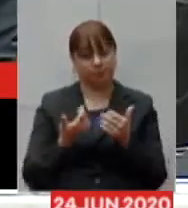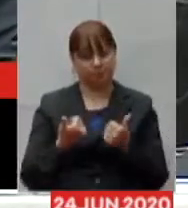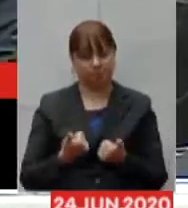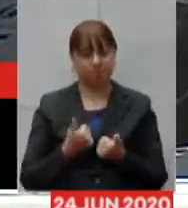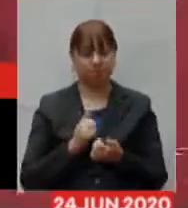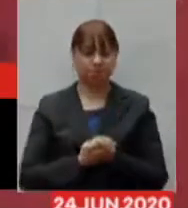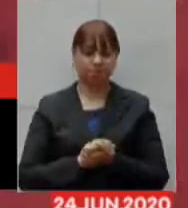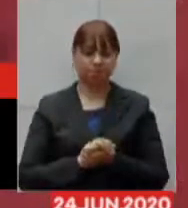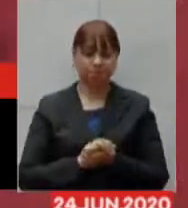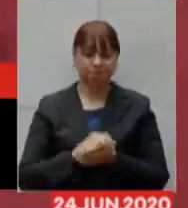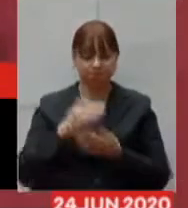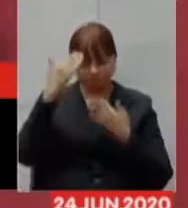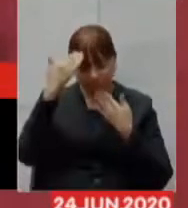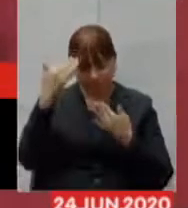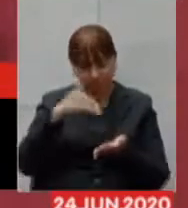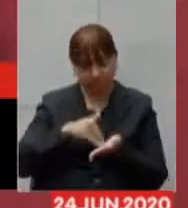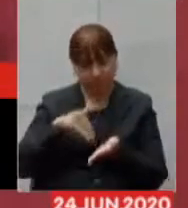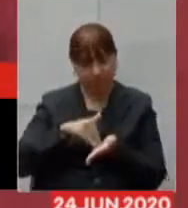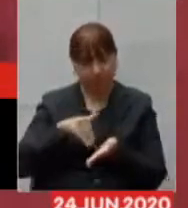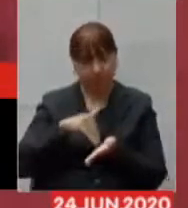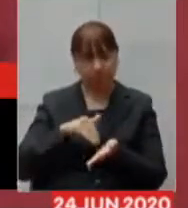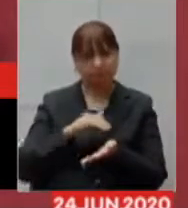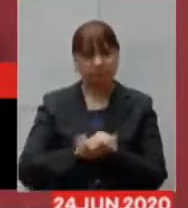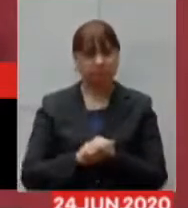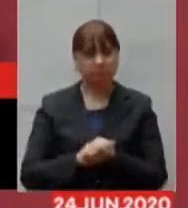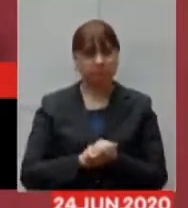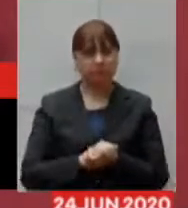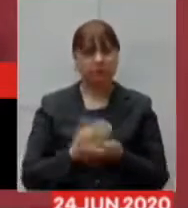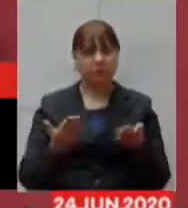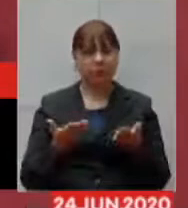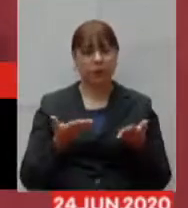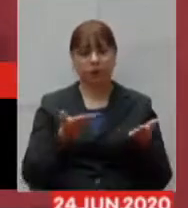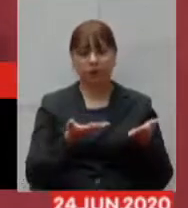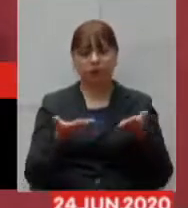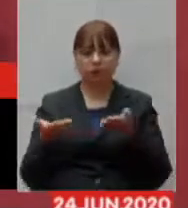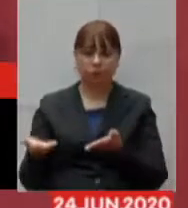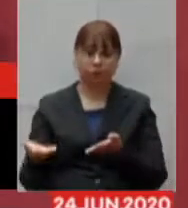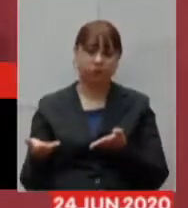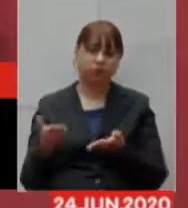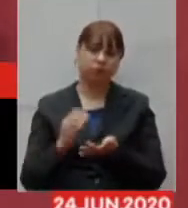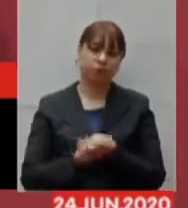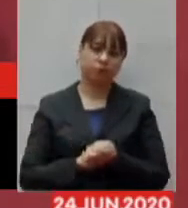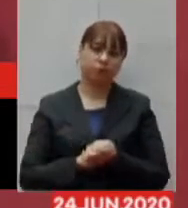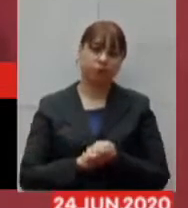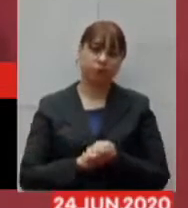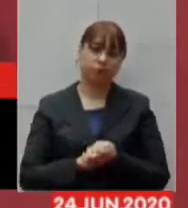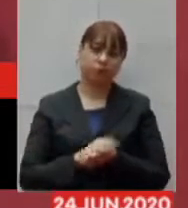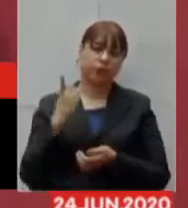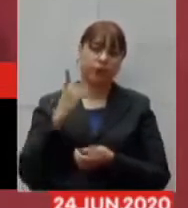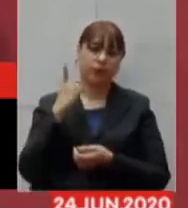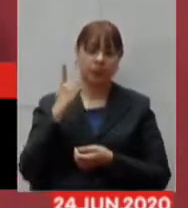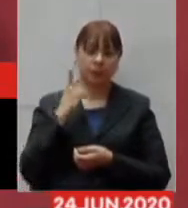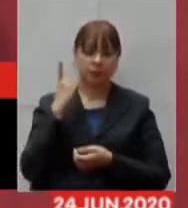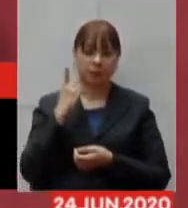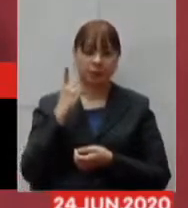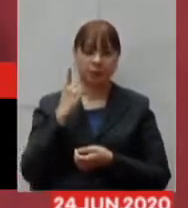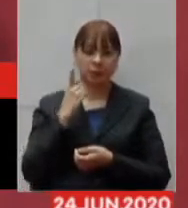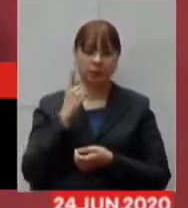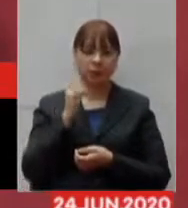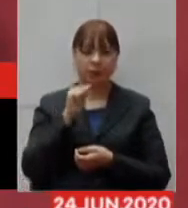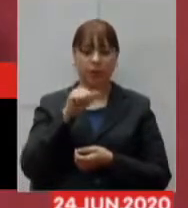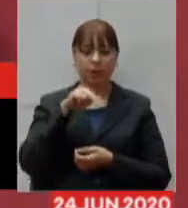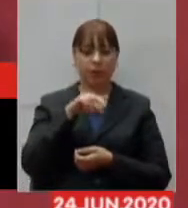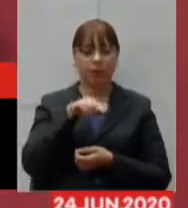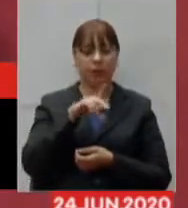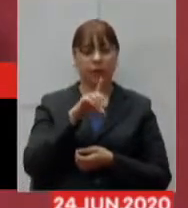Muito obrigado secretário agora passamos a palavra ao deputado André